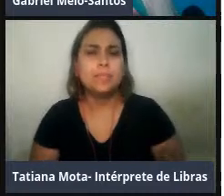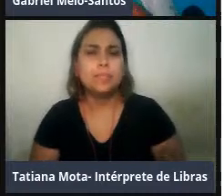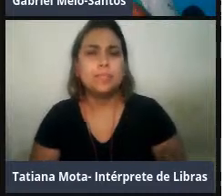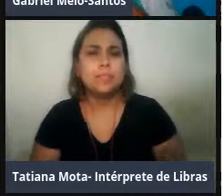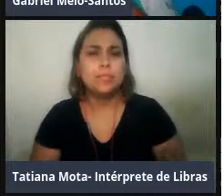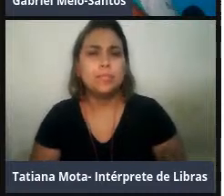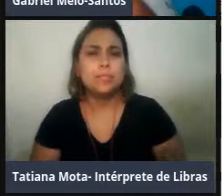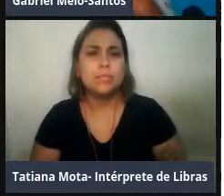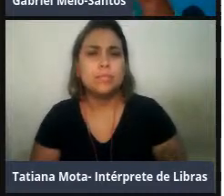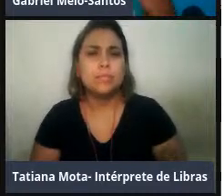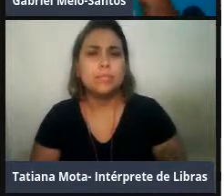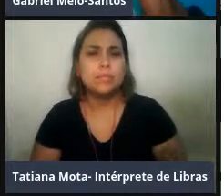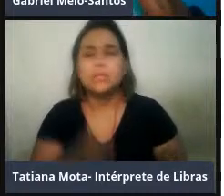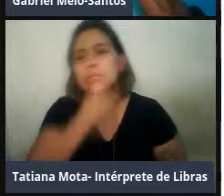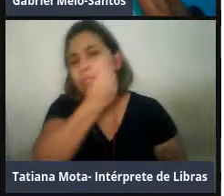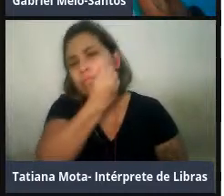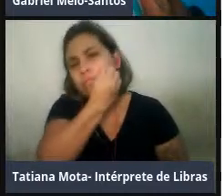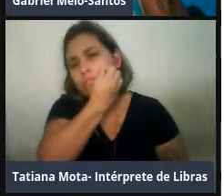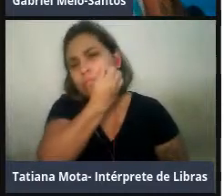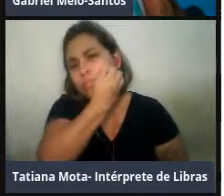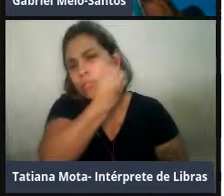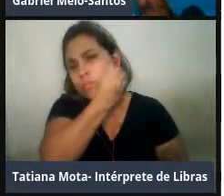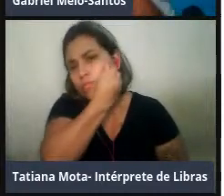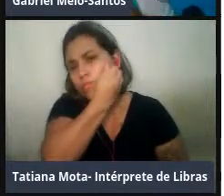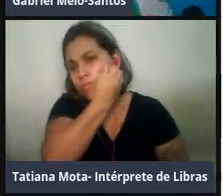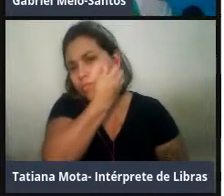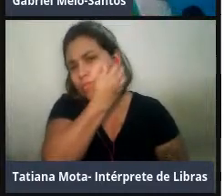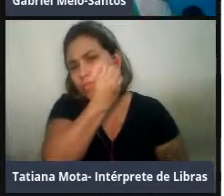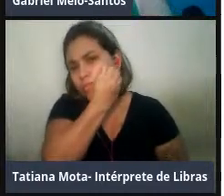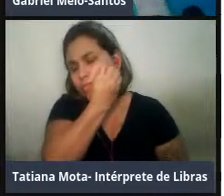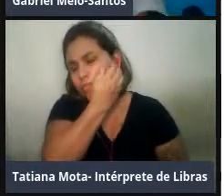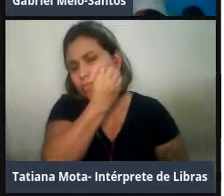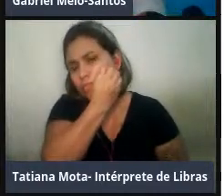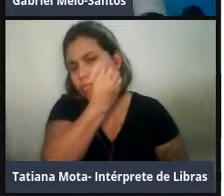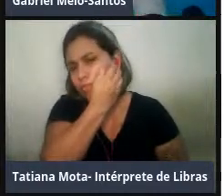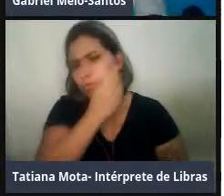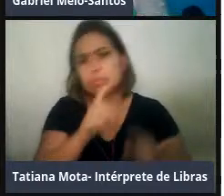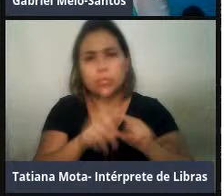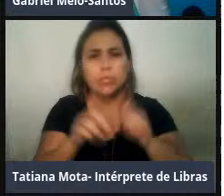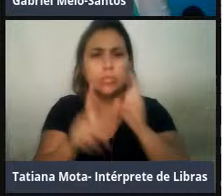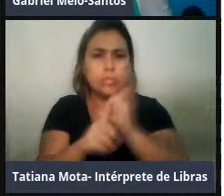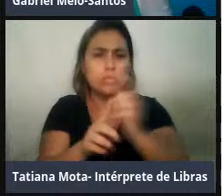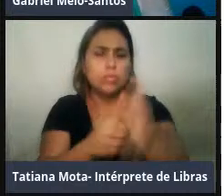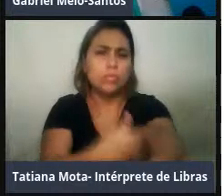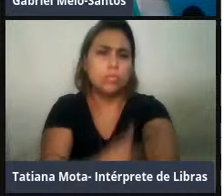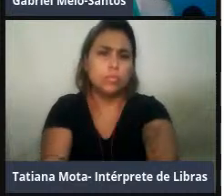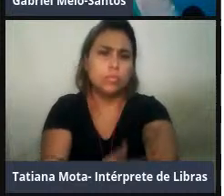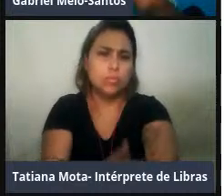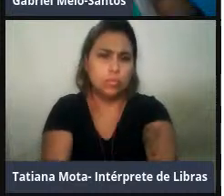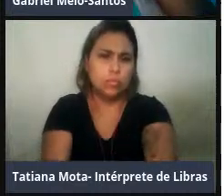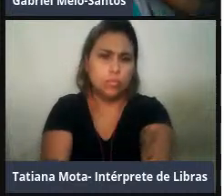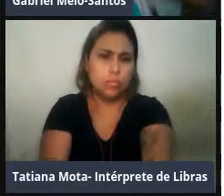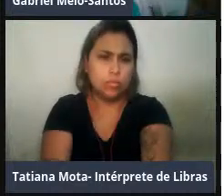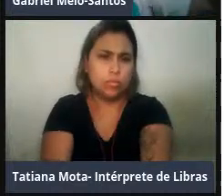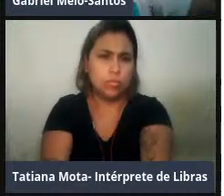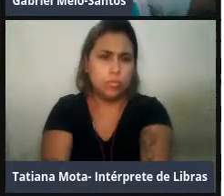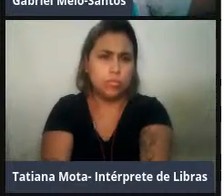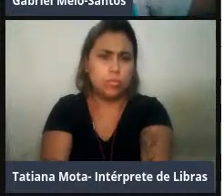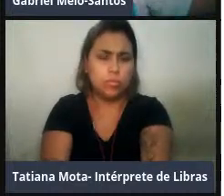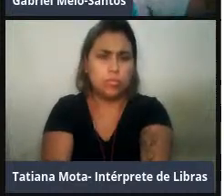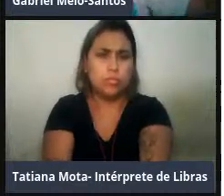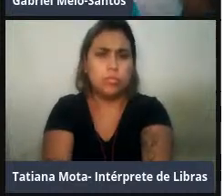Então, a gente também não achou uma relação significativa, e outra coisa que a gente tentou ver, como a gente mostrou